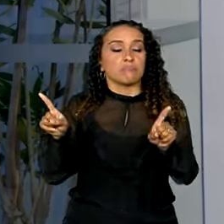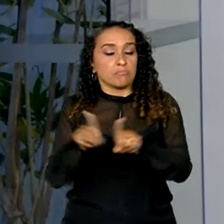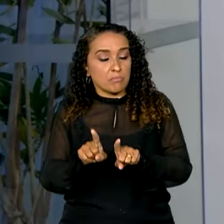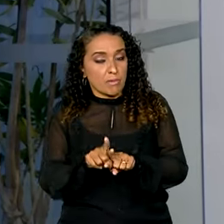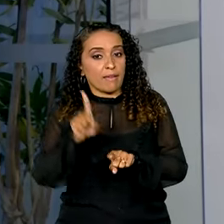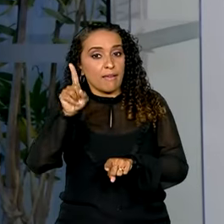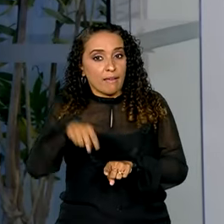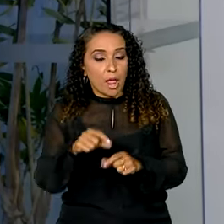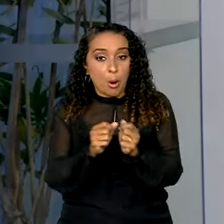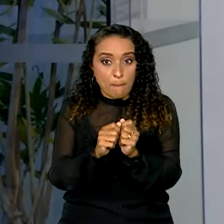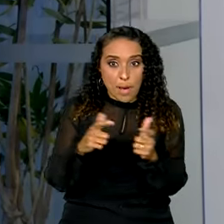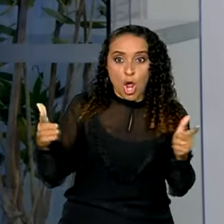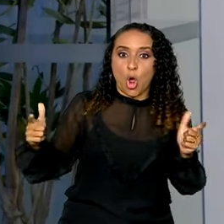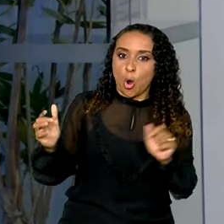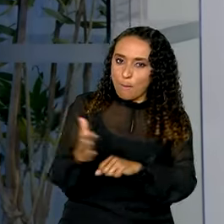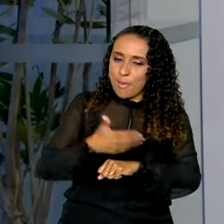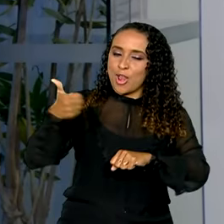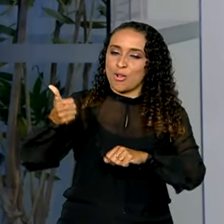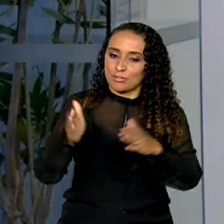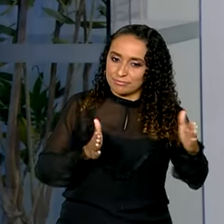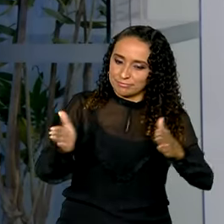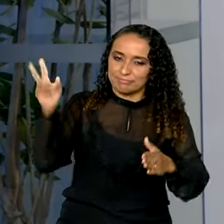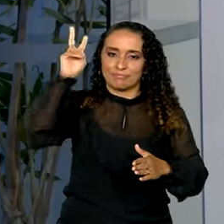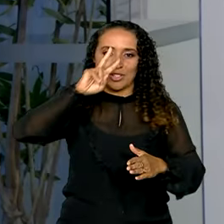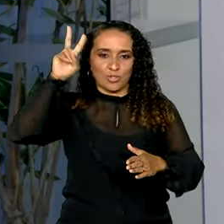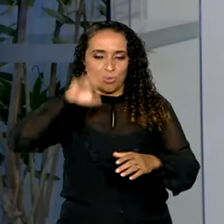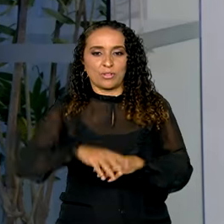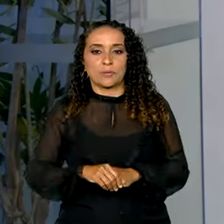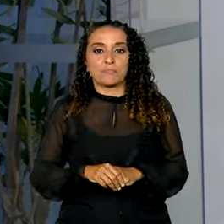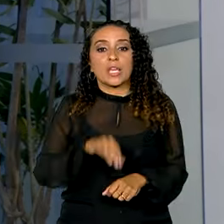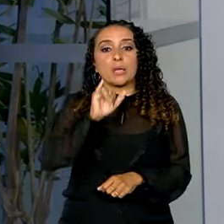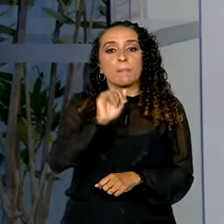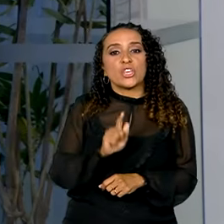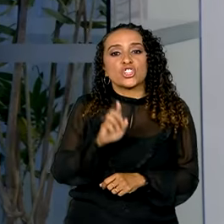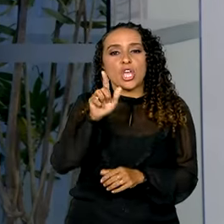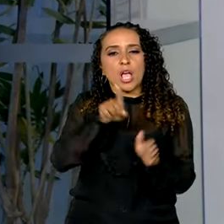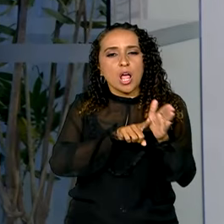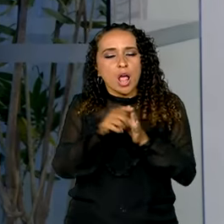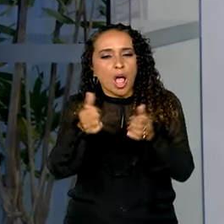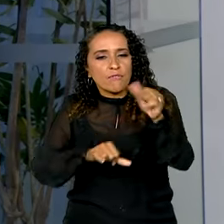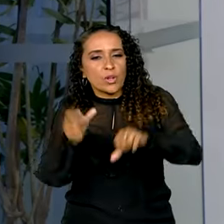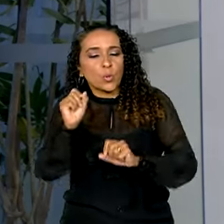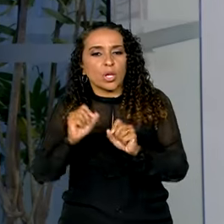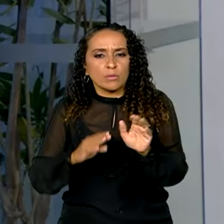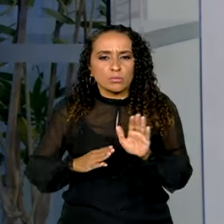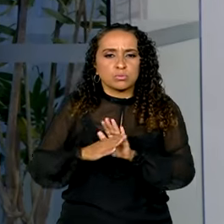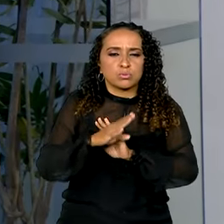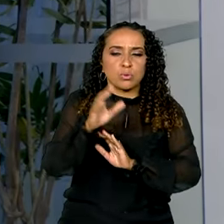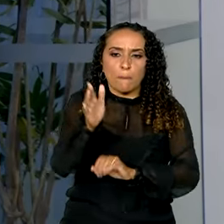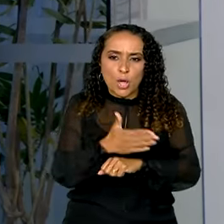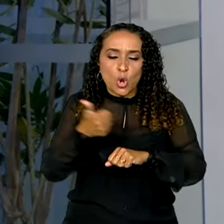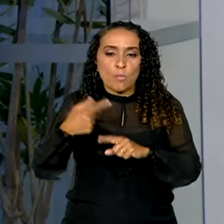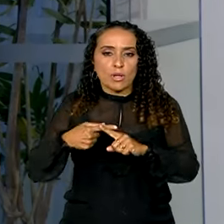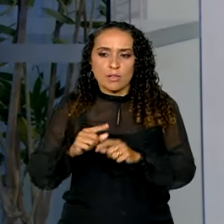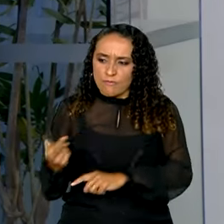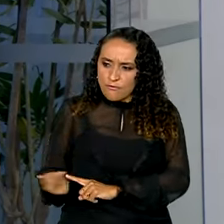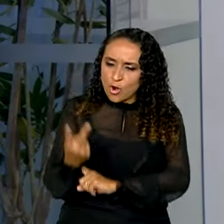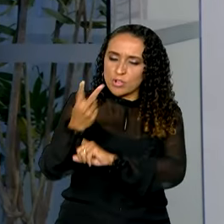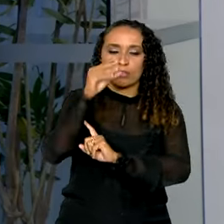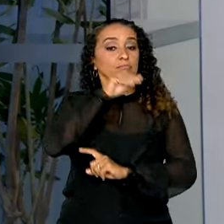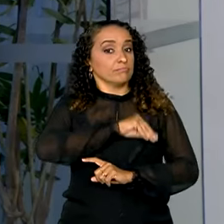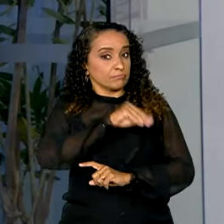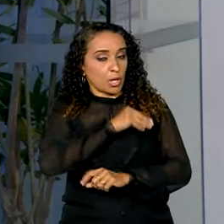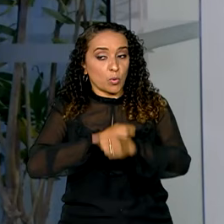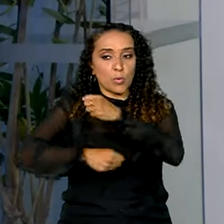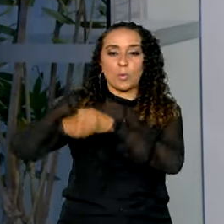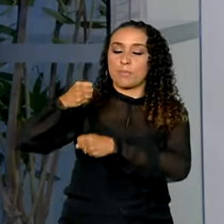é o maior, o melhor da série histórica. Aí IBGE avalia que esse rendimento melhorou porque houve uma valorização do salário mínimo